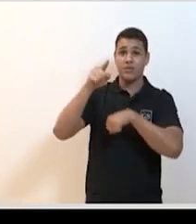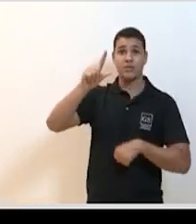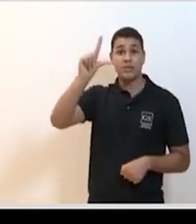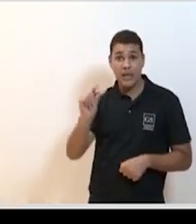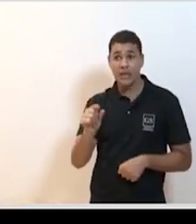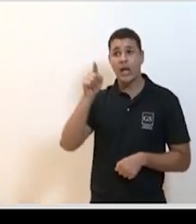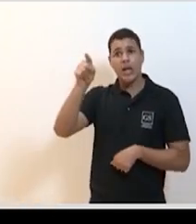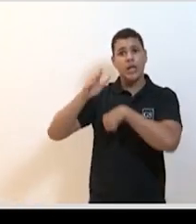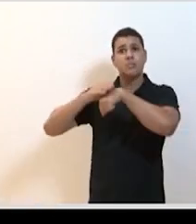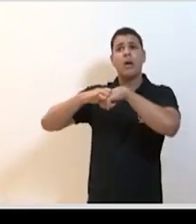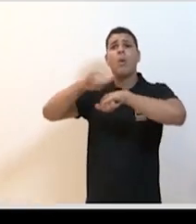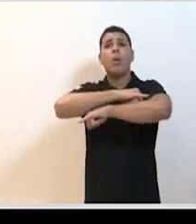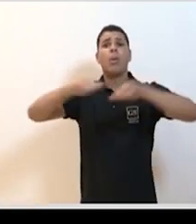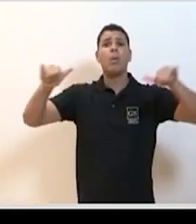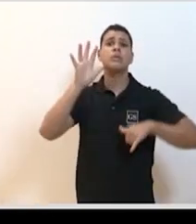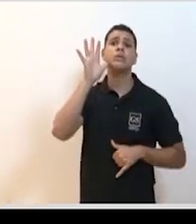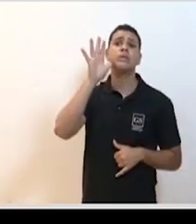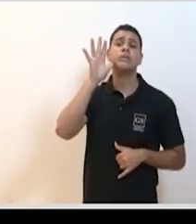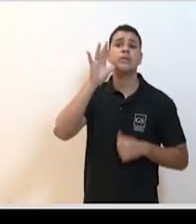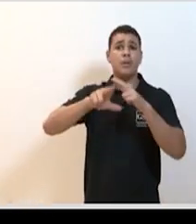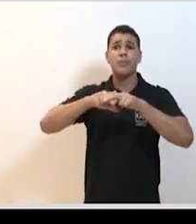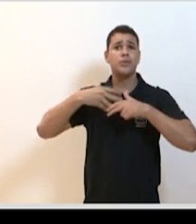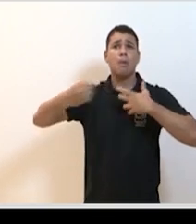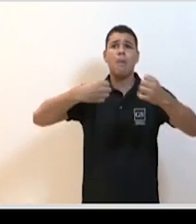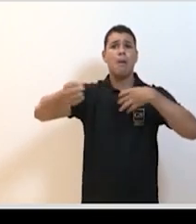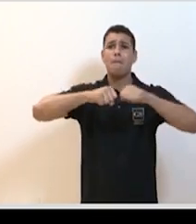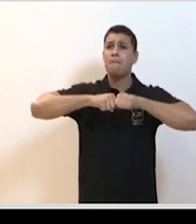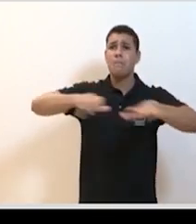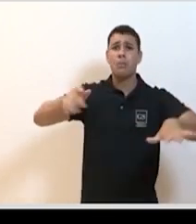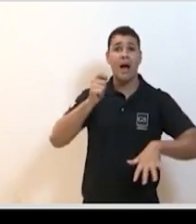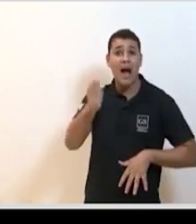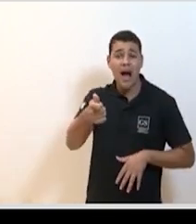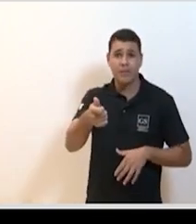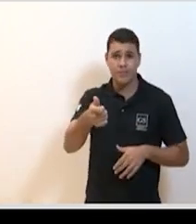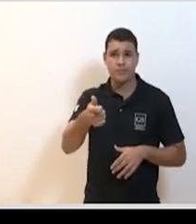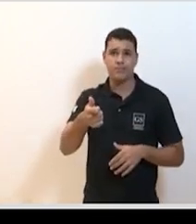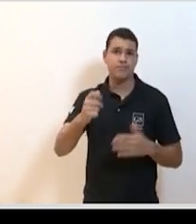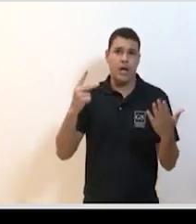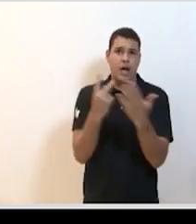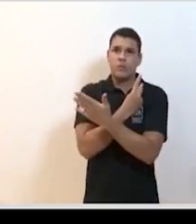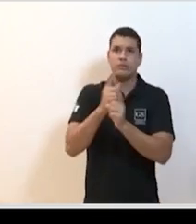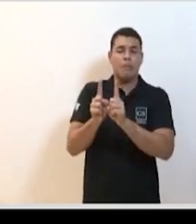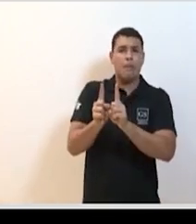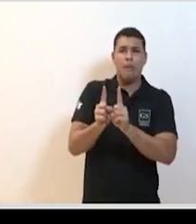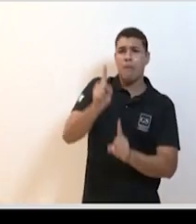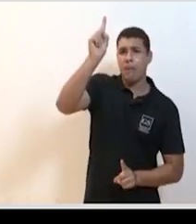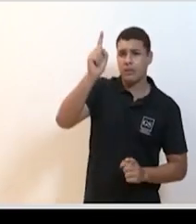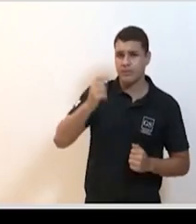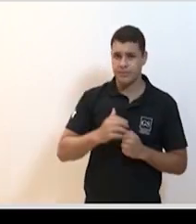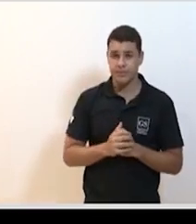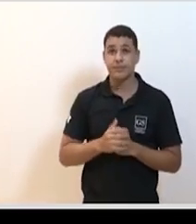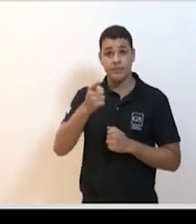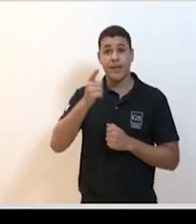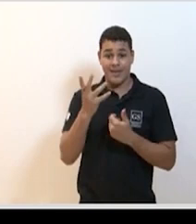já se desculpou em relação a isso, até onde vale uma desculpa numa situação como essa, porque acabou provocando um caos. Então, existe já essa discussão